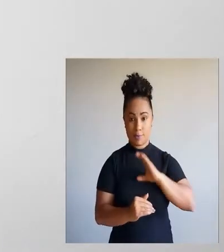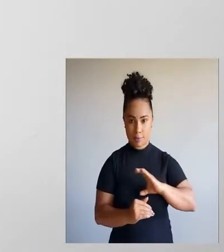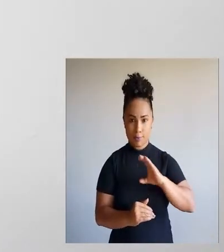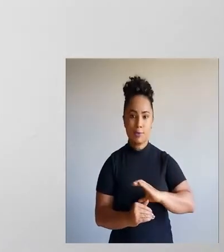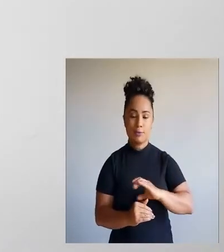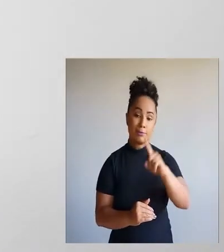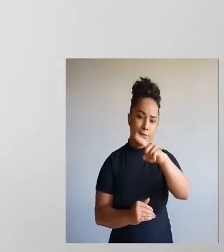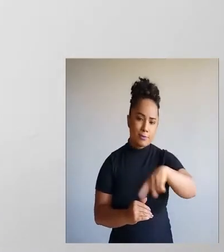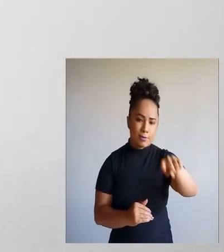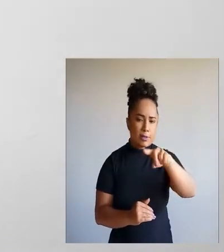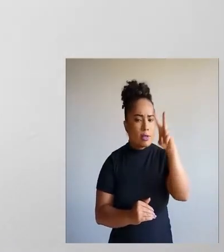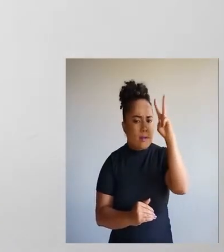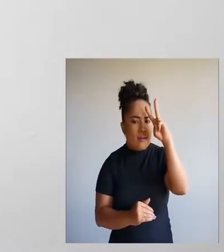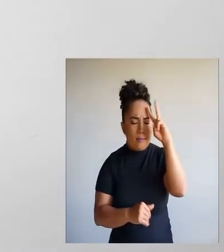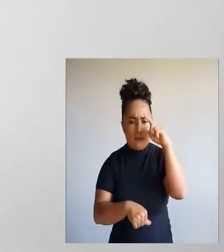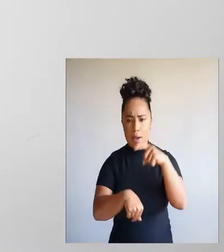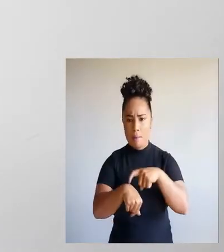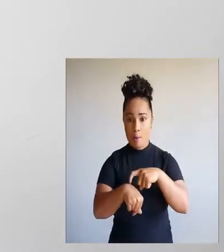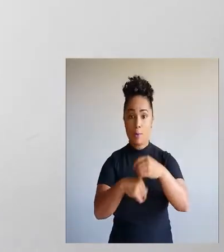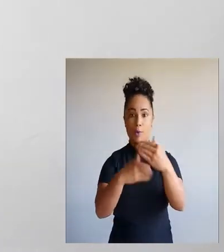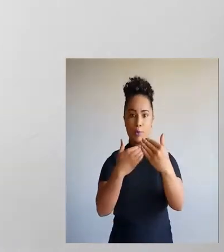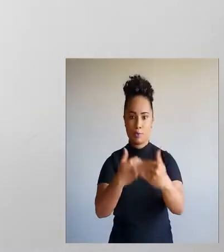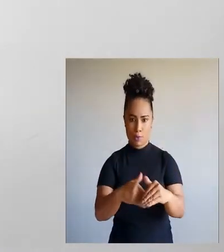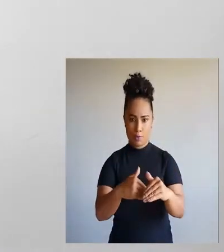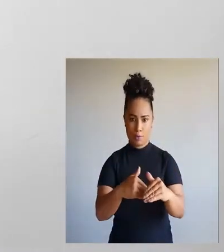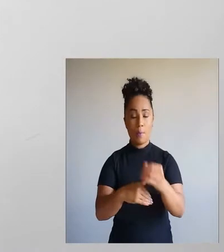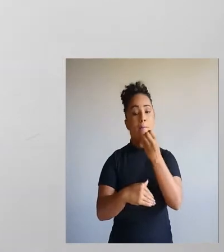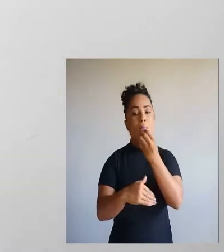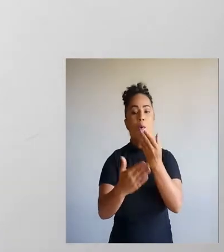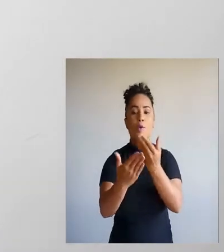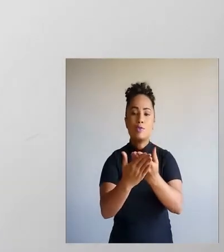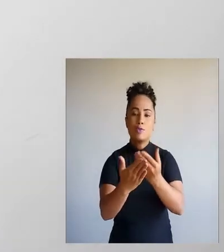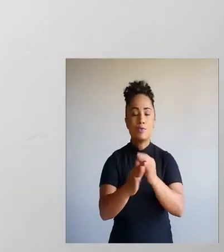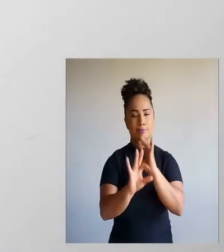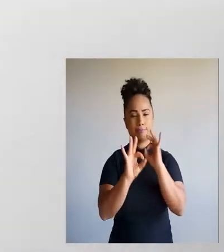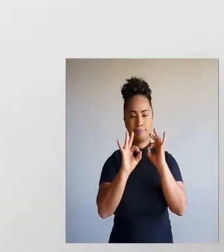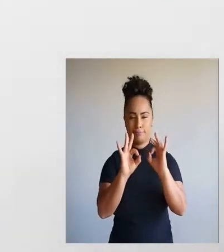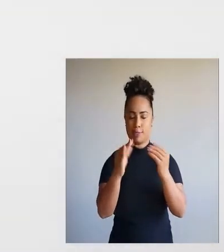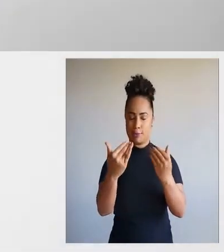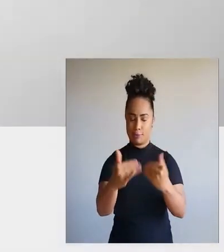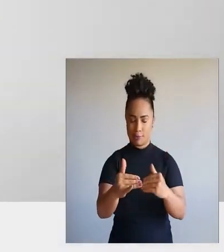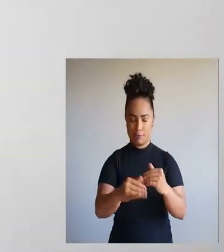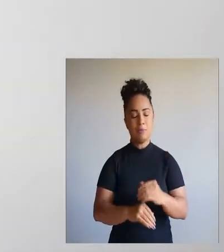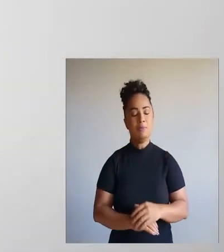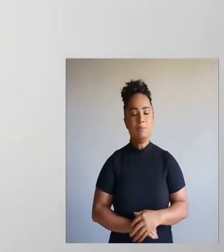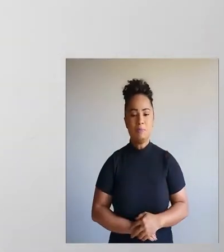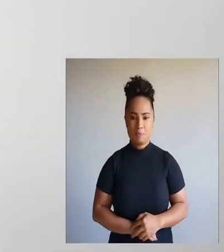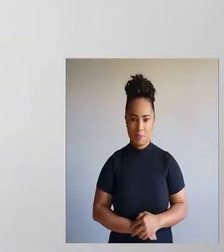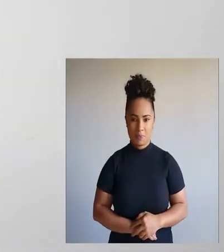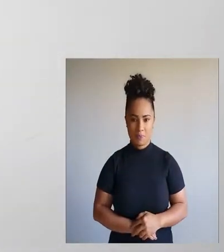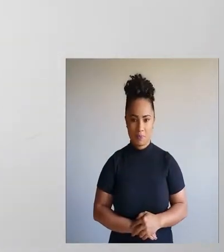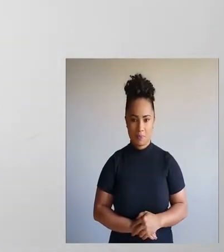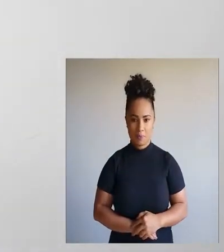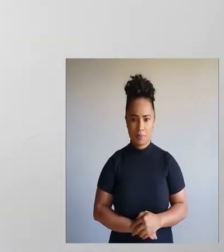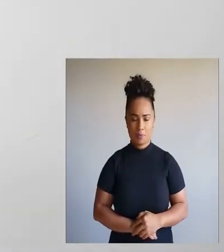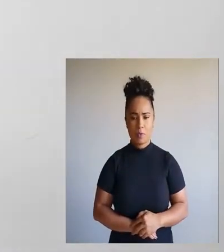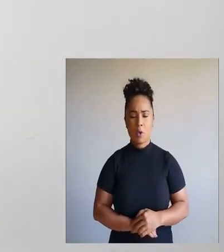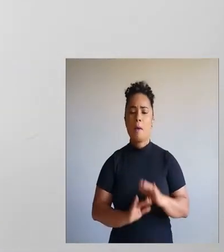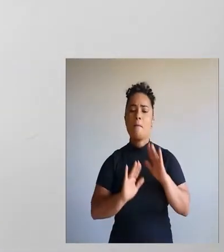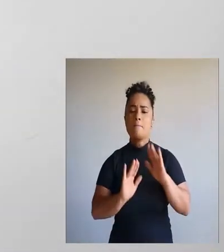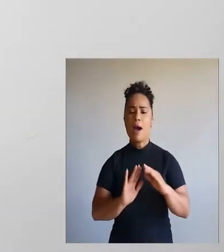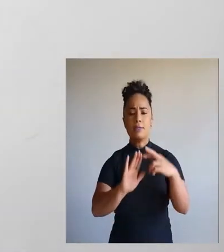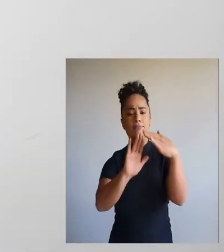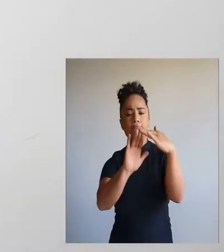portuguesa para lembrá-los na hora de fazer a prova. Bons estudos e boa prova. Nós vamos começar pelos